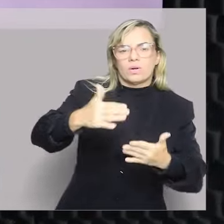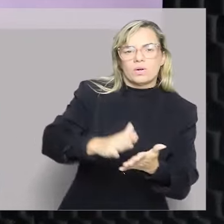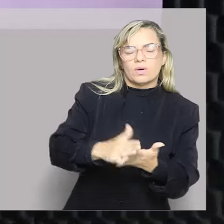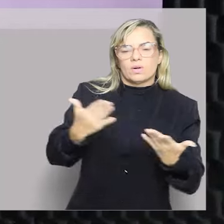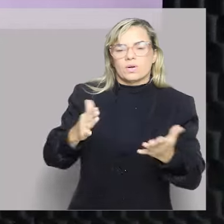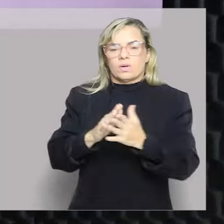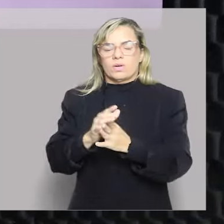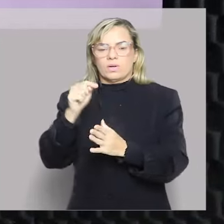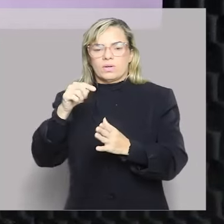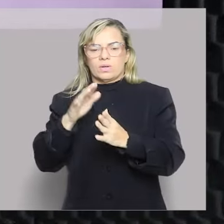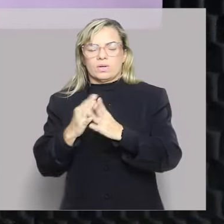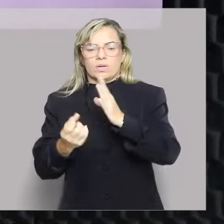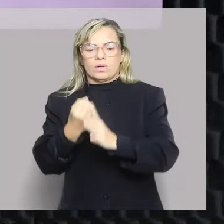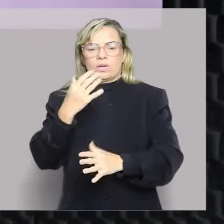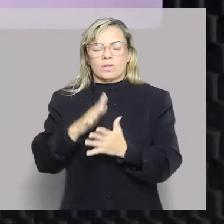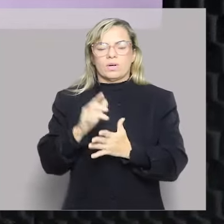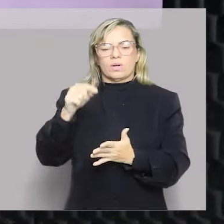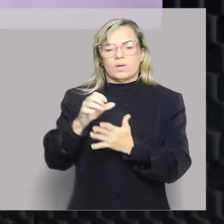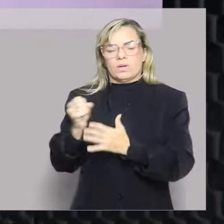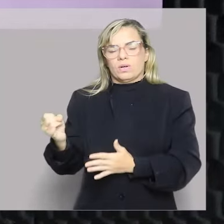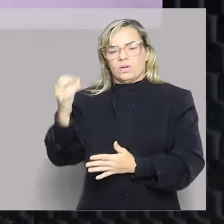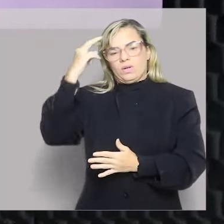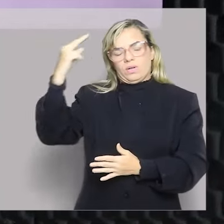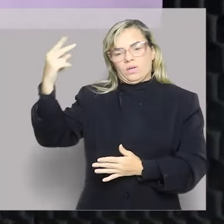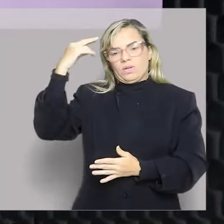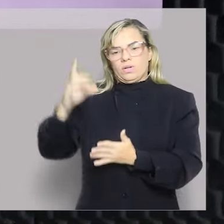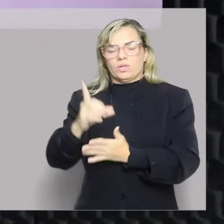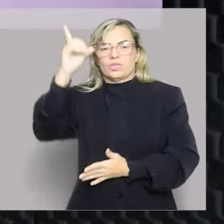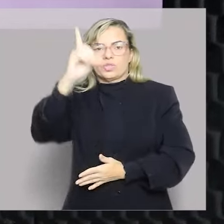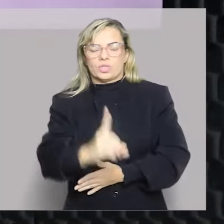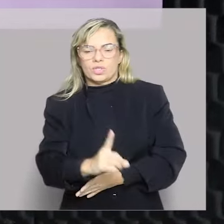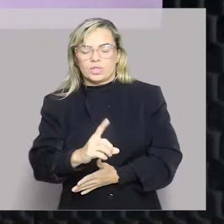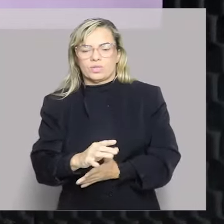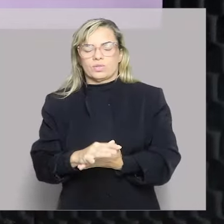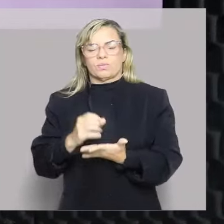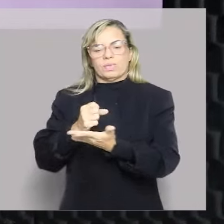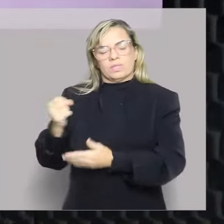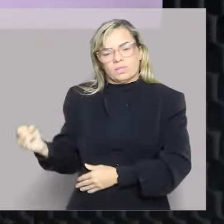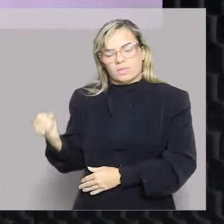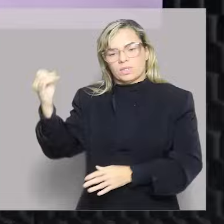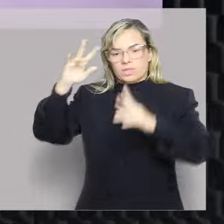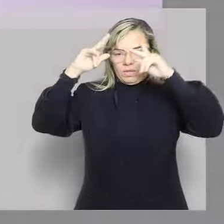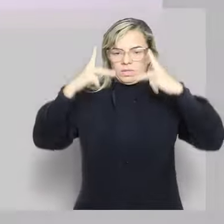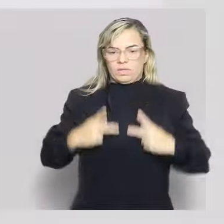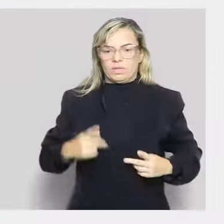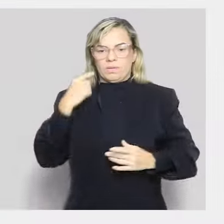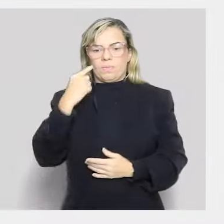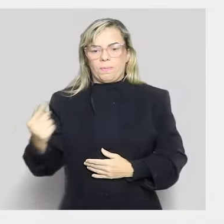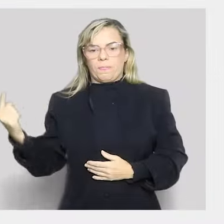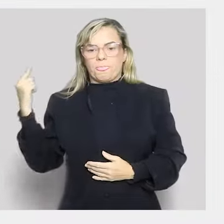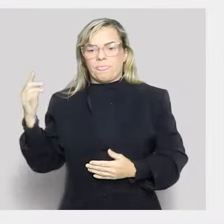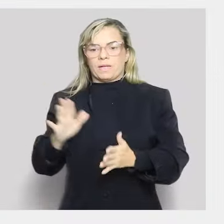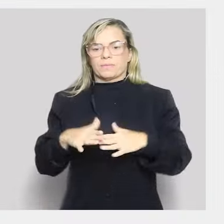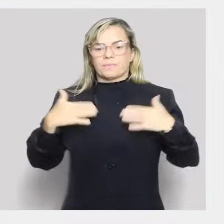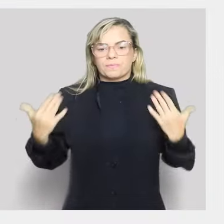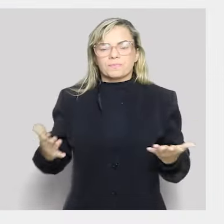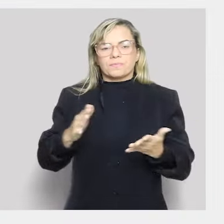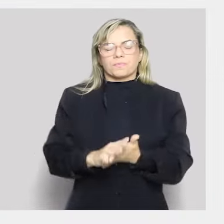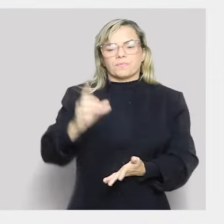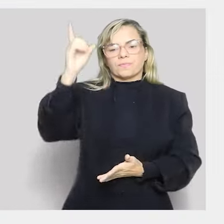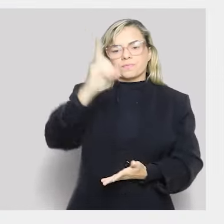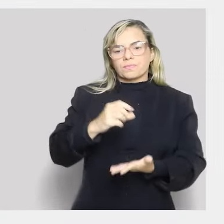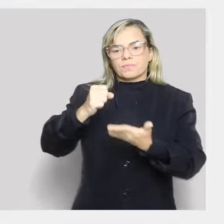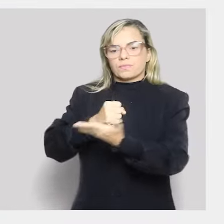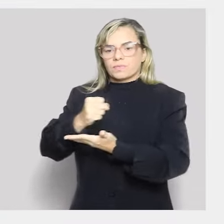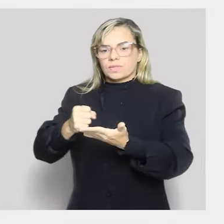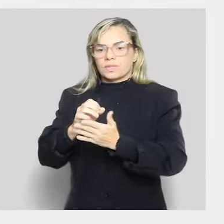é fundamental para a gente entender a história dos direitos fundamentais. Mas isso aqui, gente, direitos fundamentais, direitos básicos que